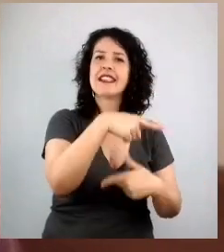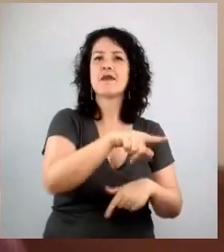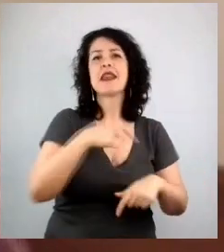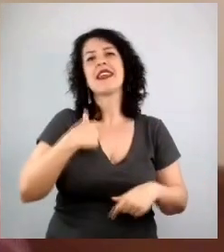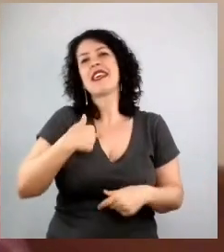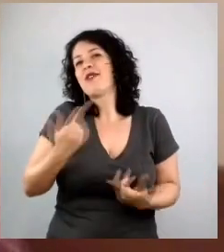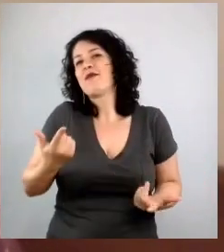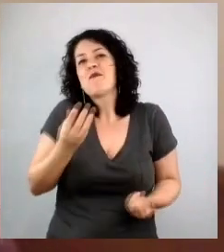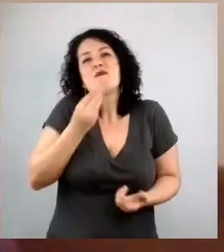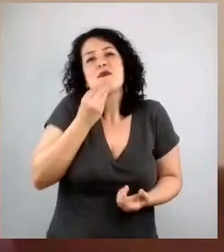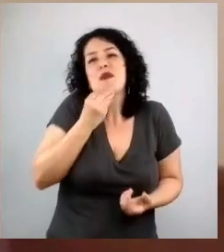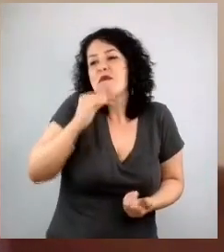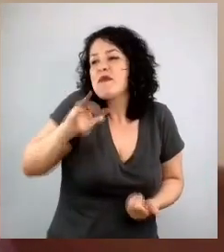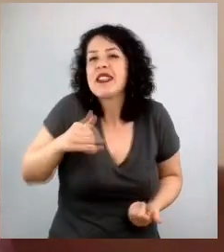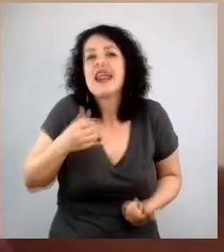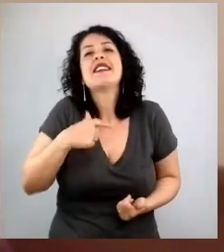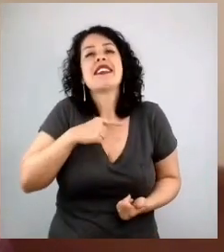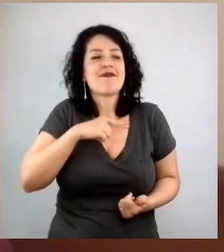construir. Obrigado, Mar.